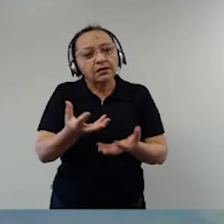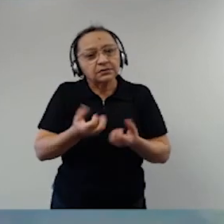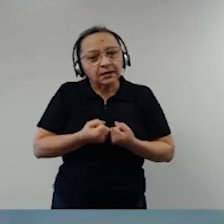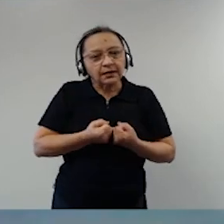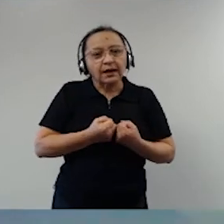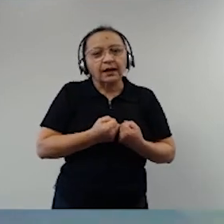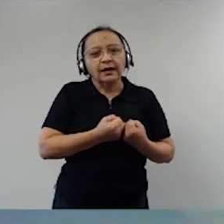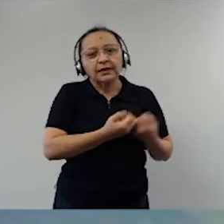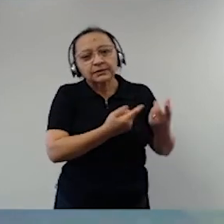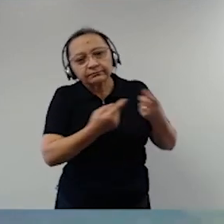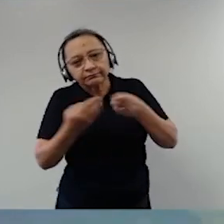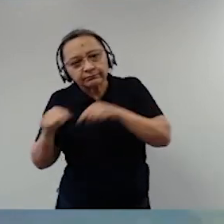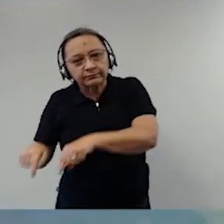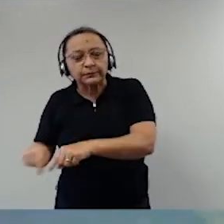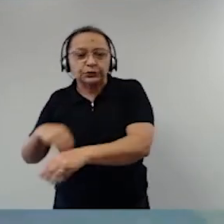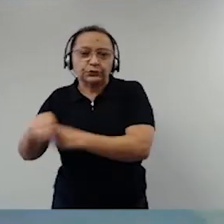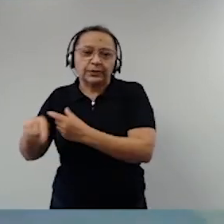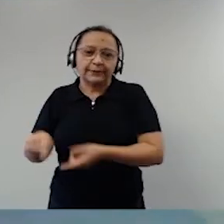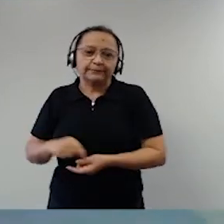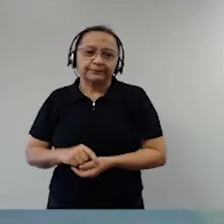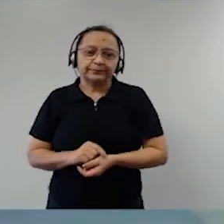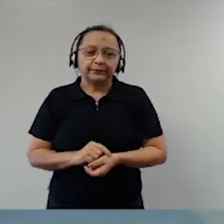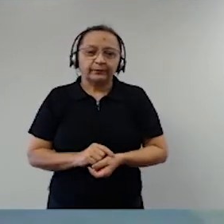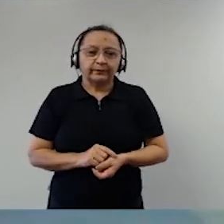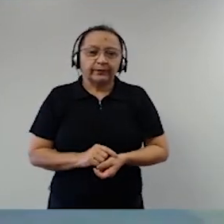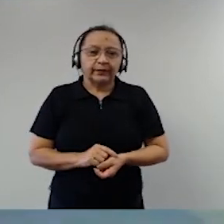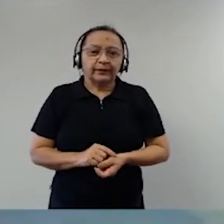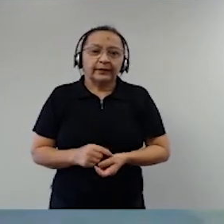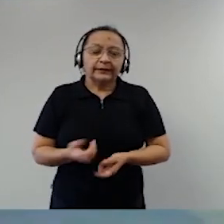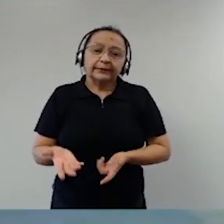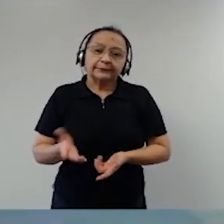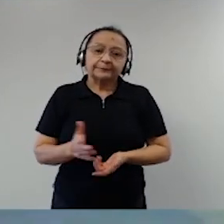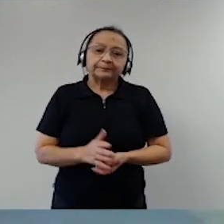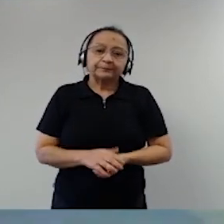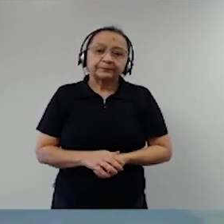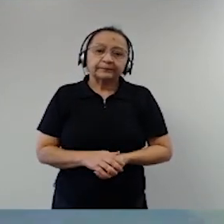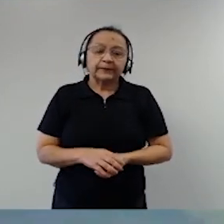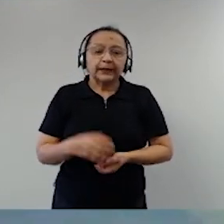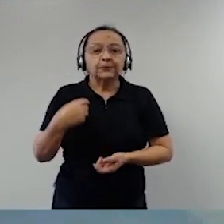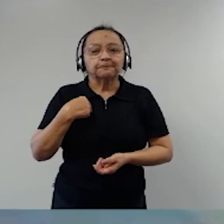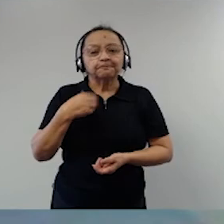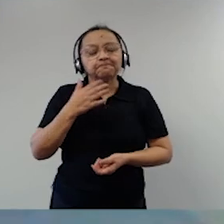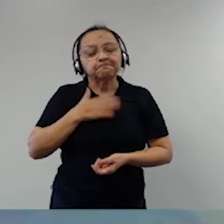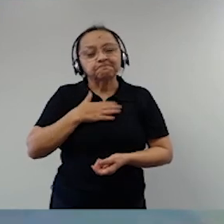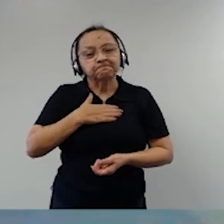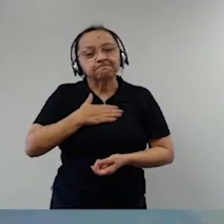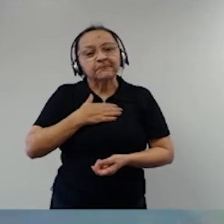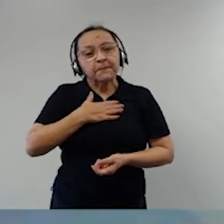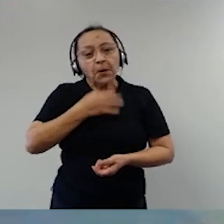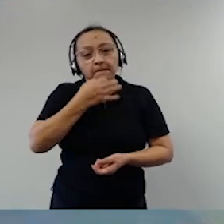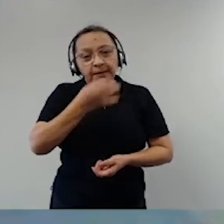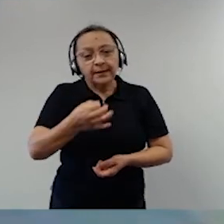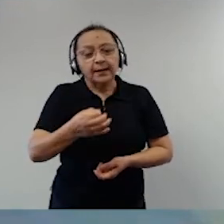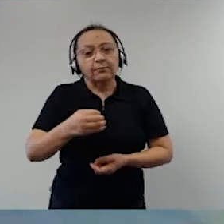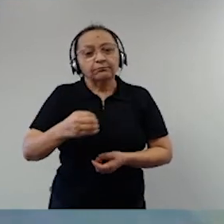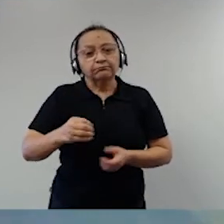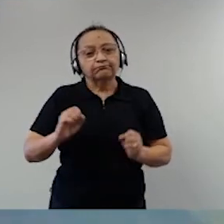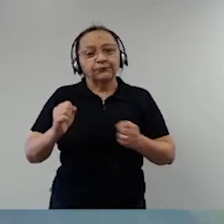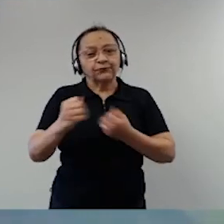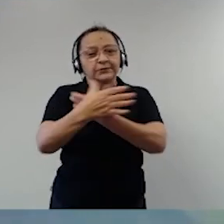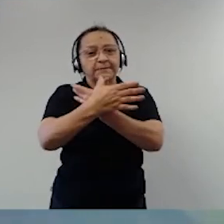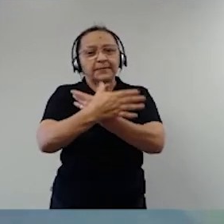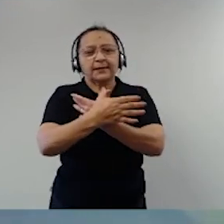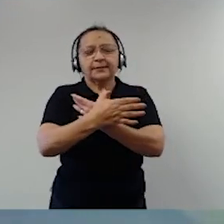canto da sereia. Então, eu vejo as Forças Armadas altamente profissionais, os comandantes altamente